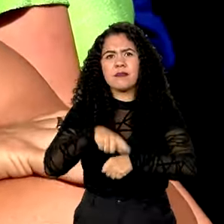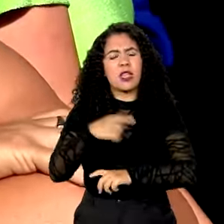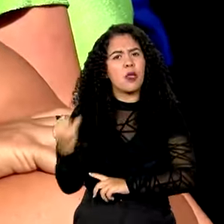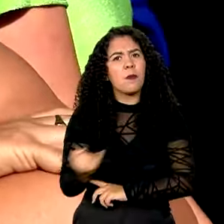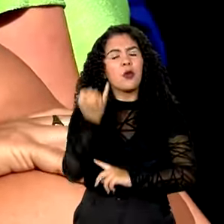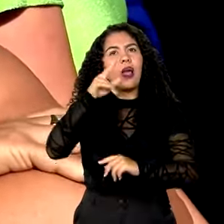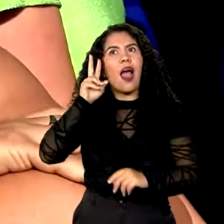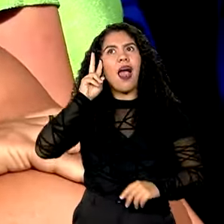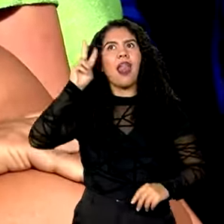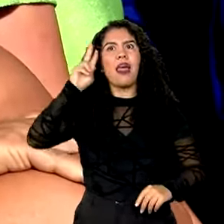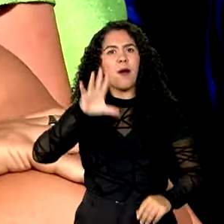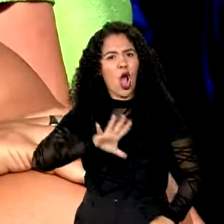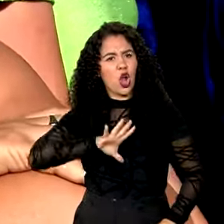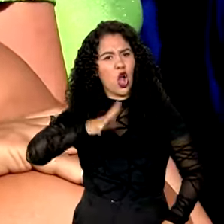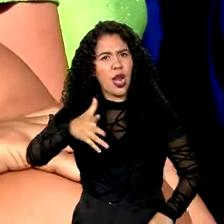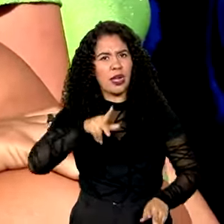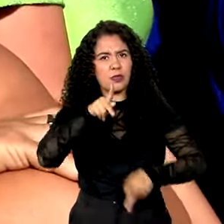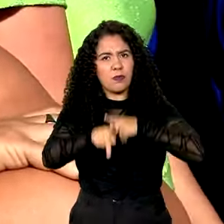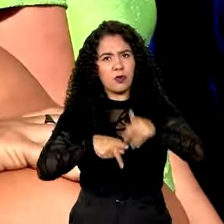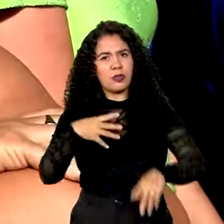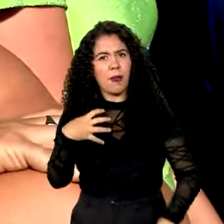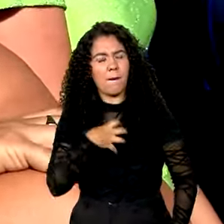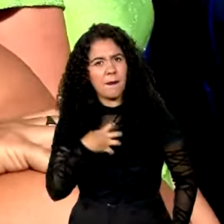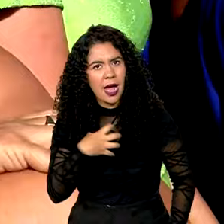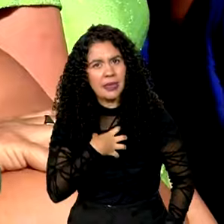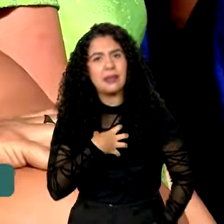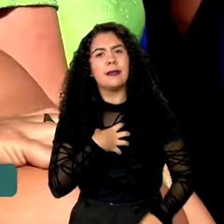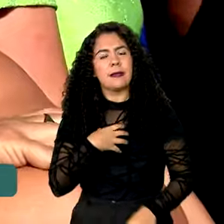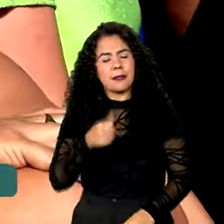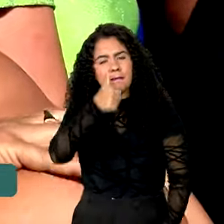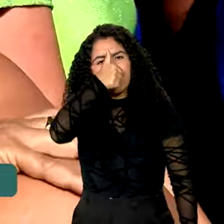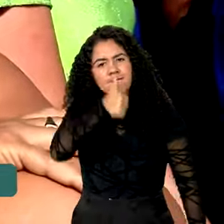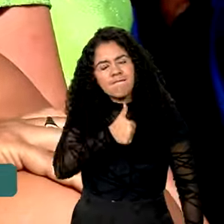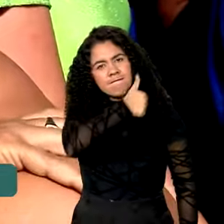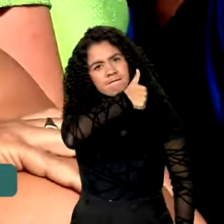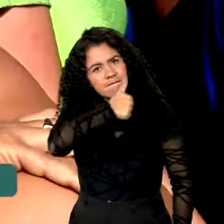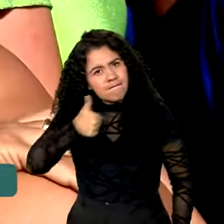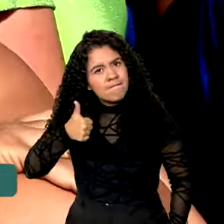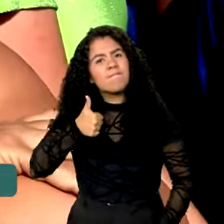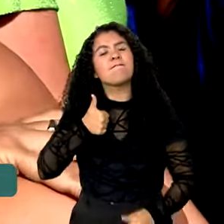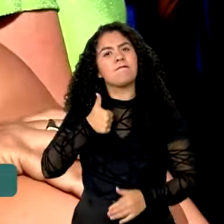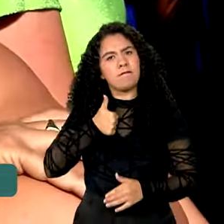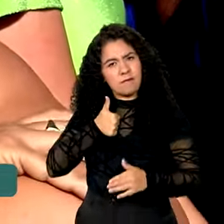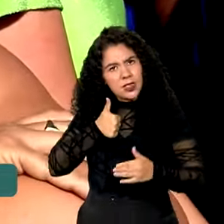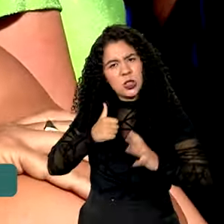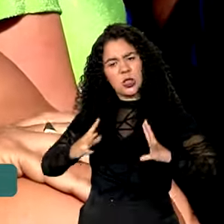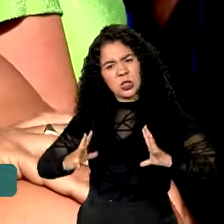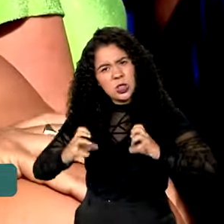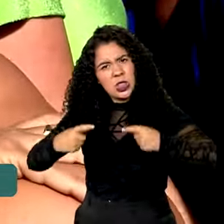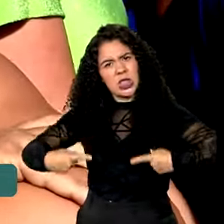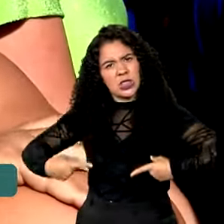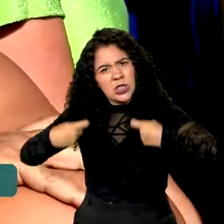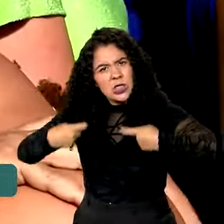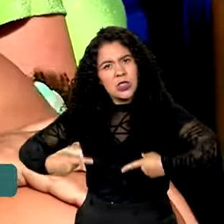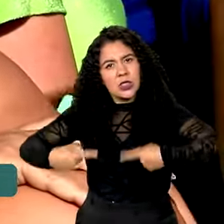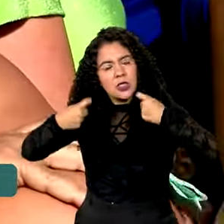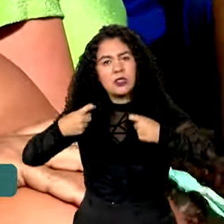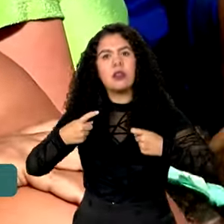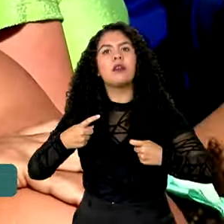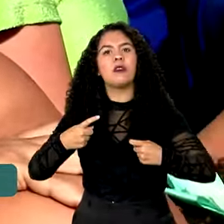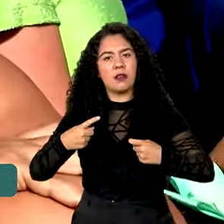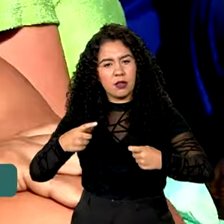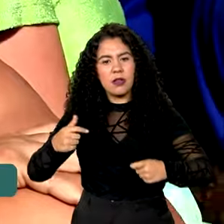coragem do povo baiano, que resistiu à permanência dos portugueses em nossa terra. Demos um baixo da